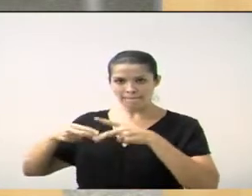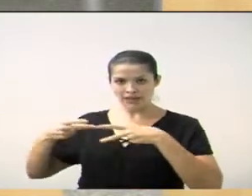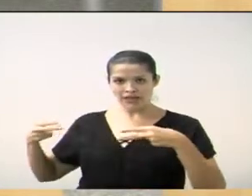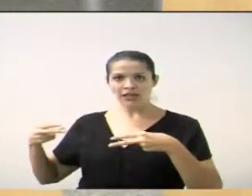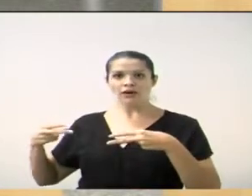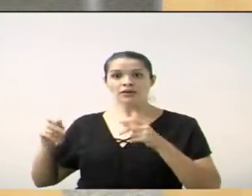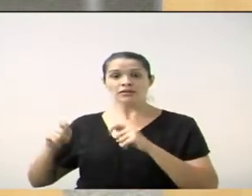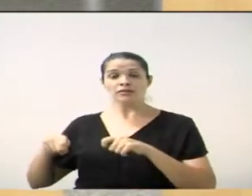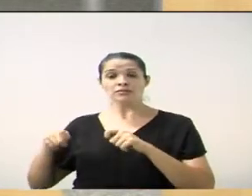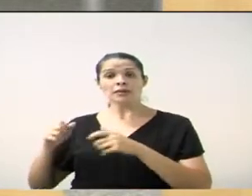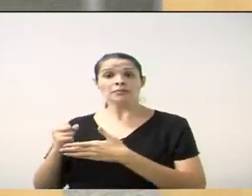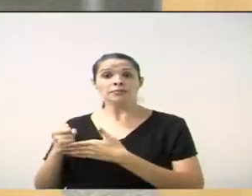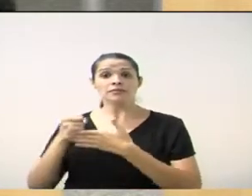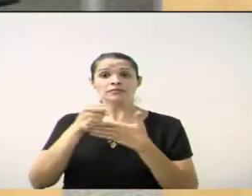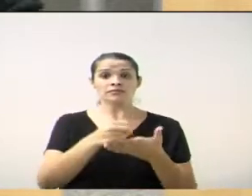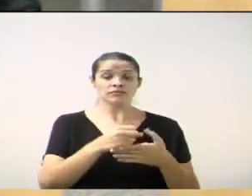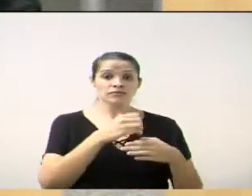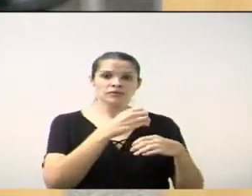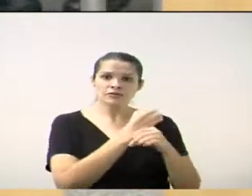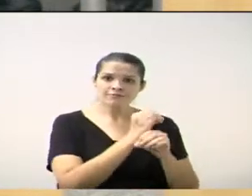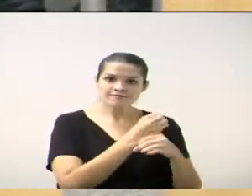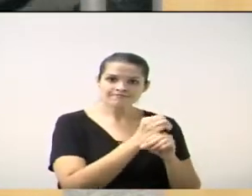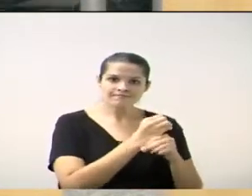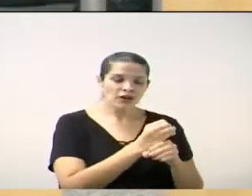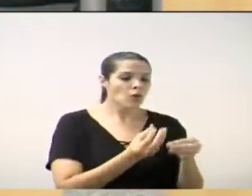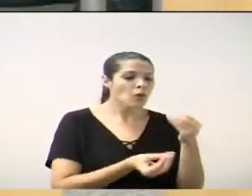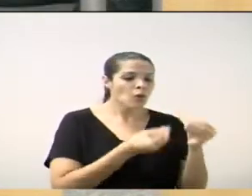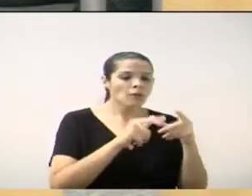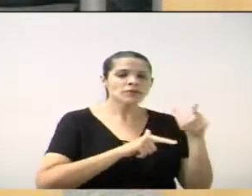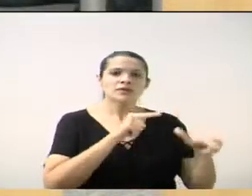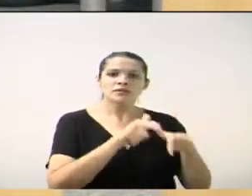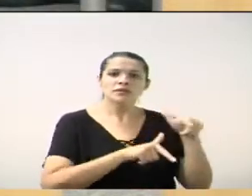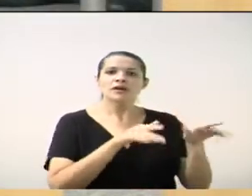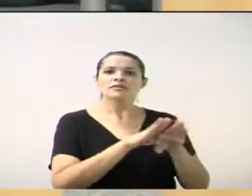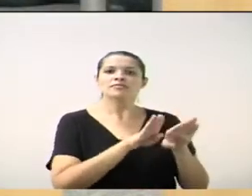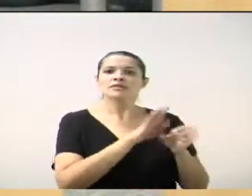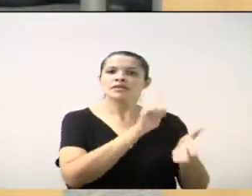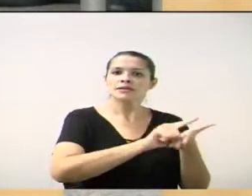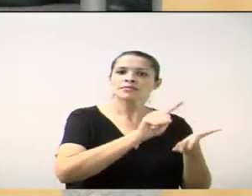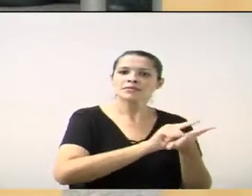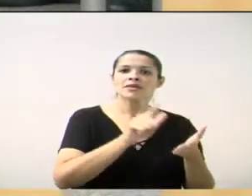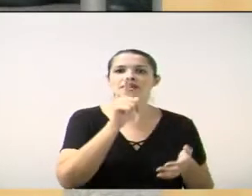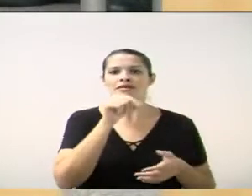empresa sobre as condições de trabalho e de higiene dessa empresa.